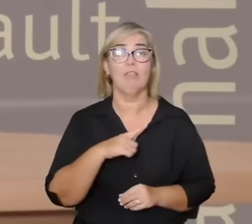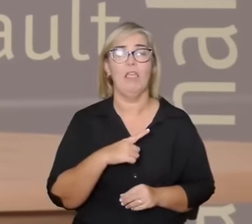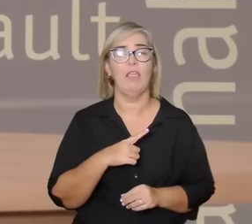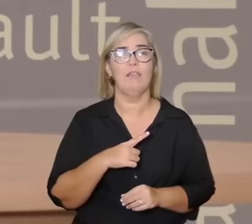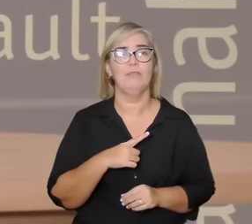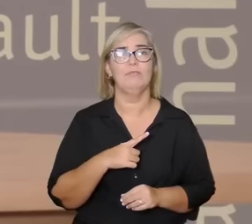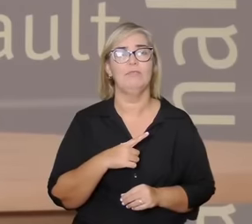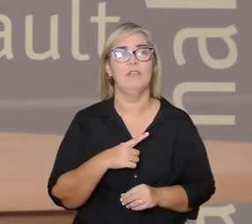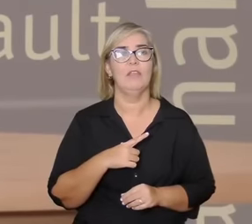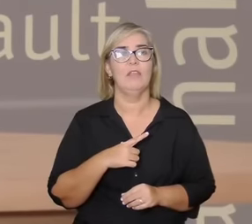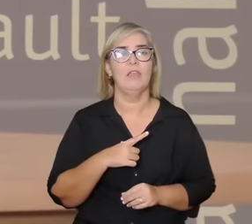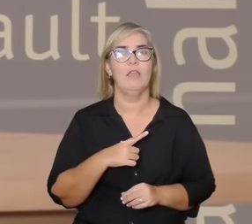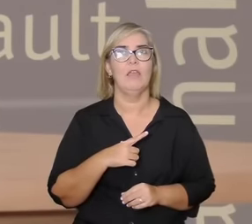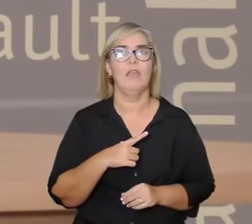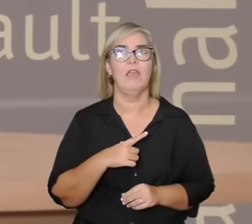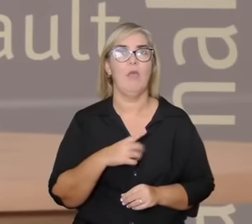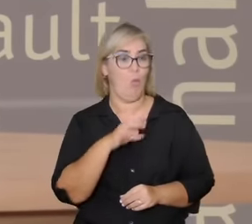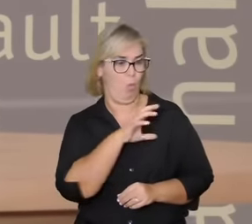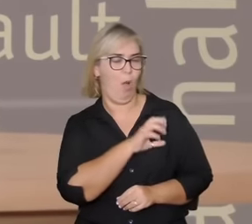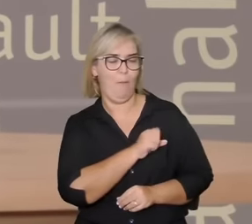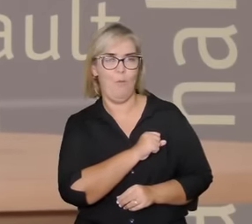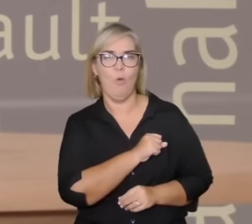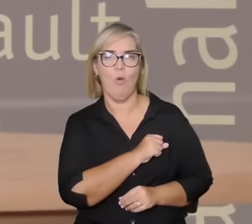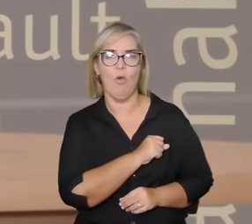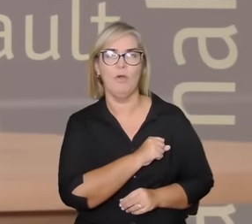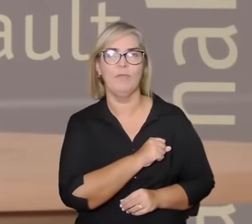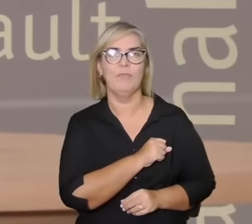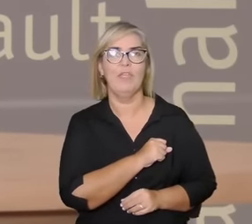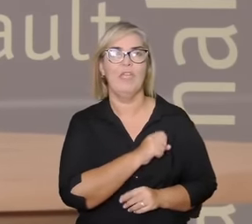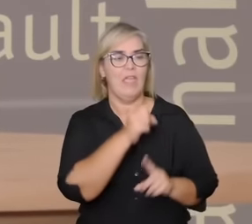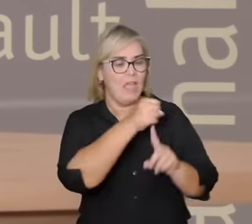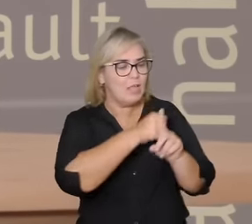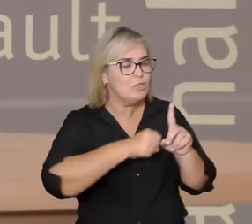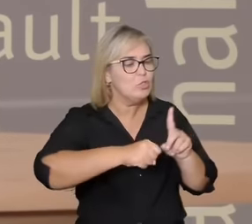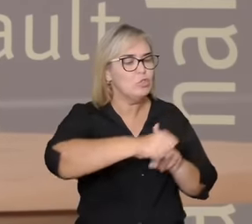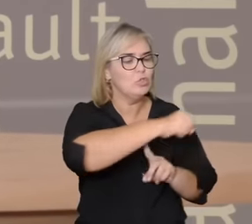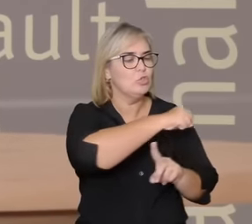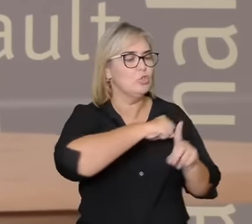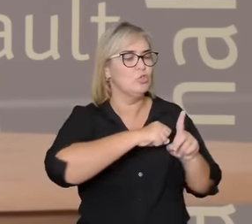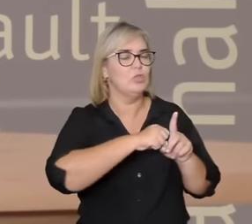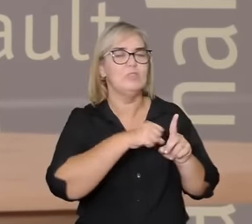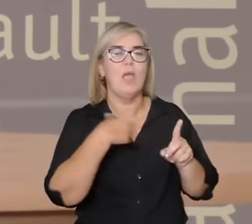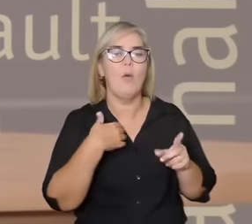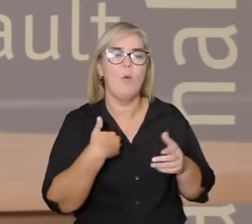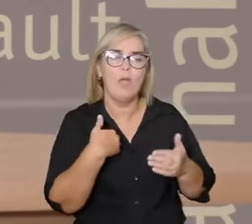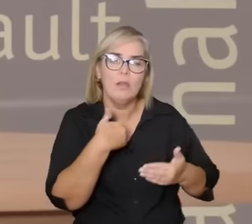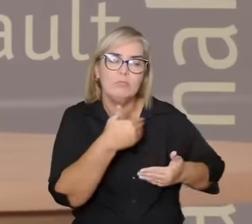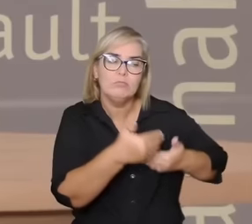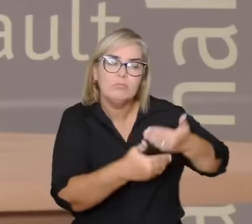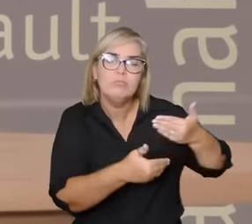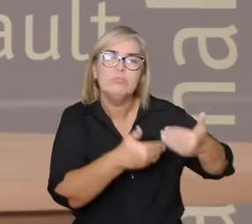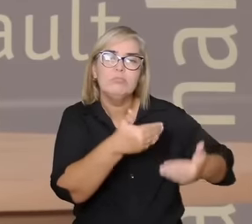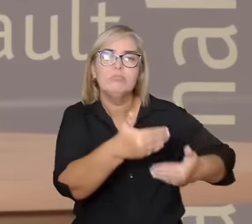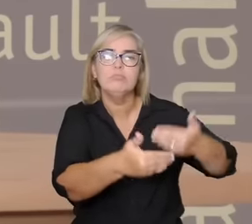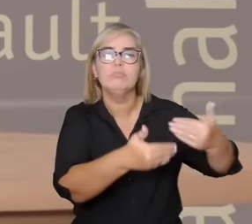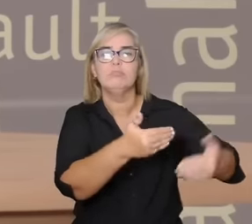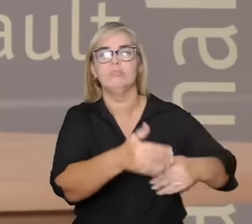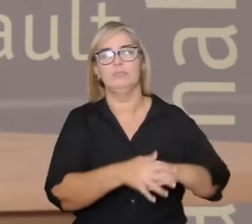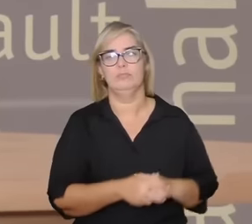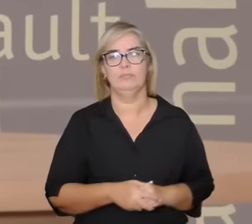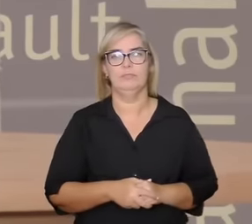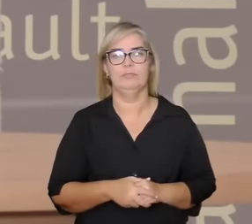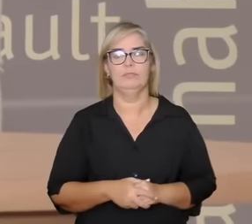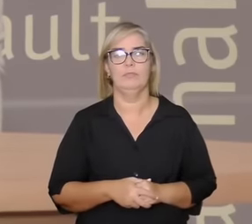amor é uma construção social tem um letramento social a gente vai aprendendo isso não separa